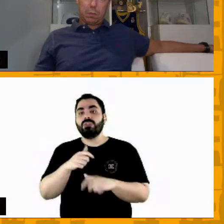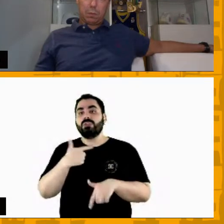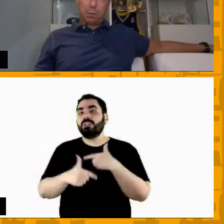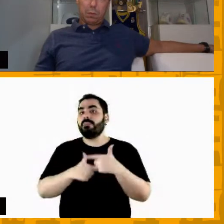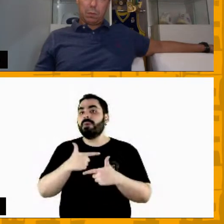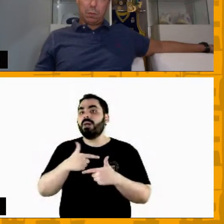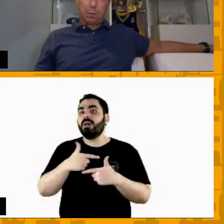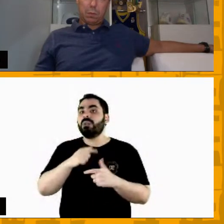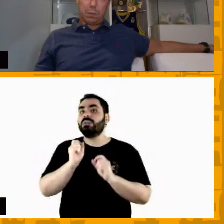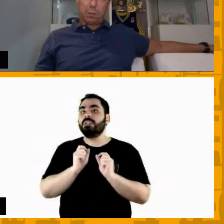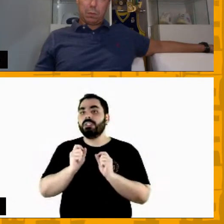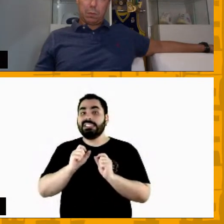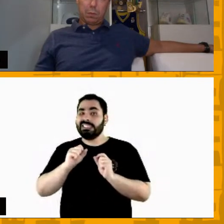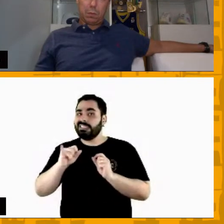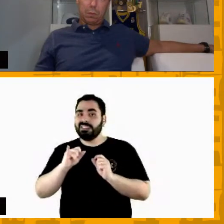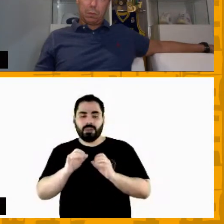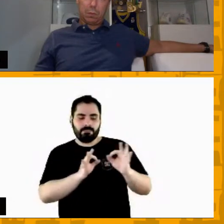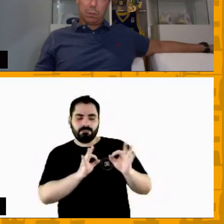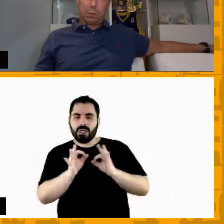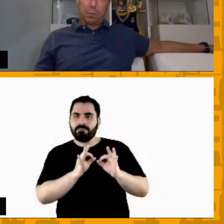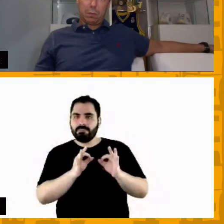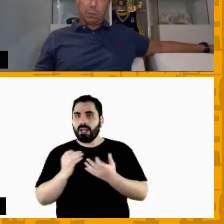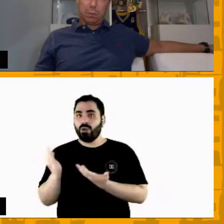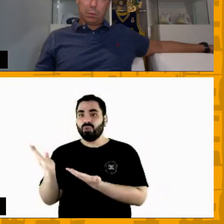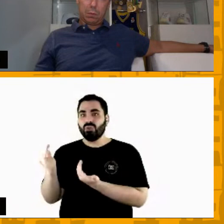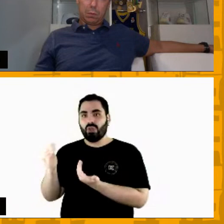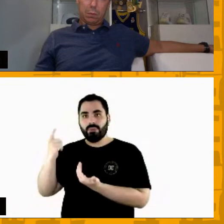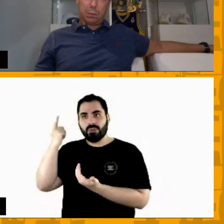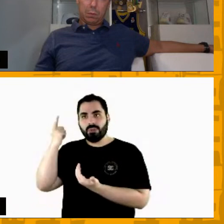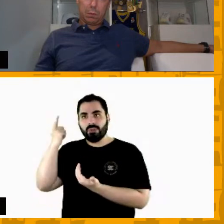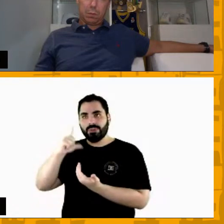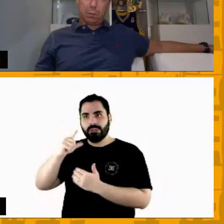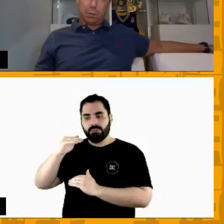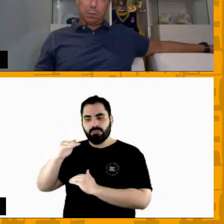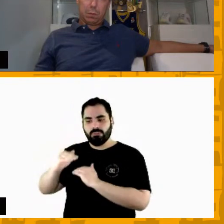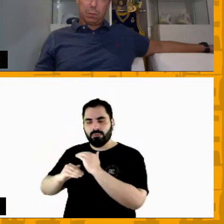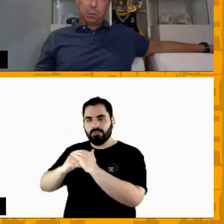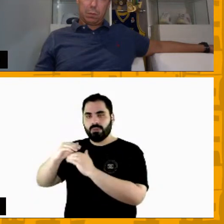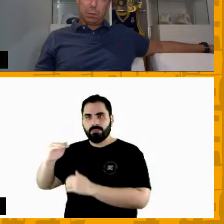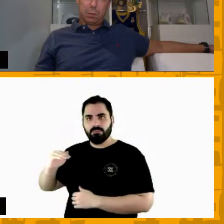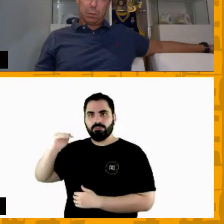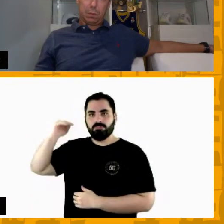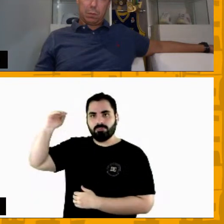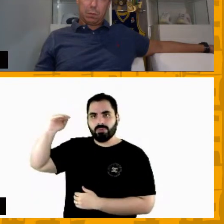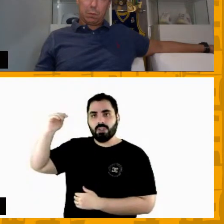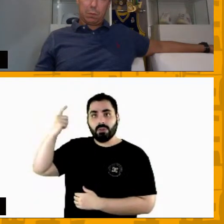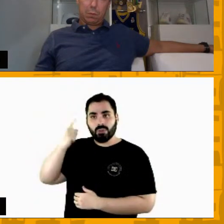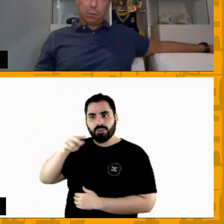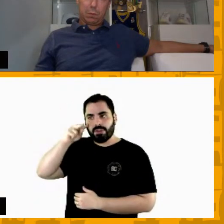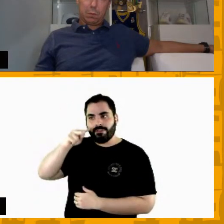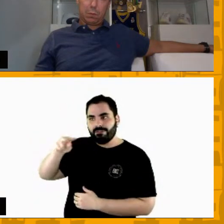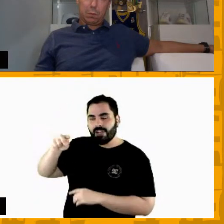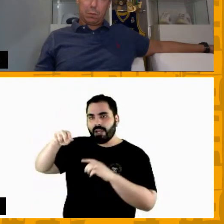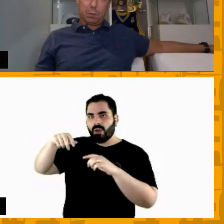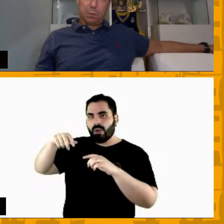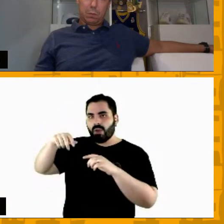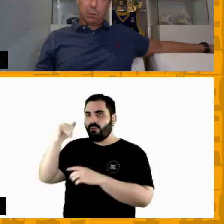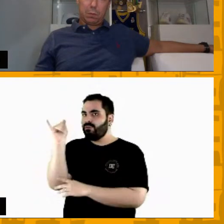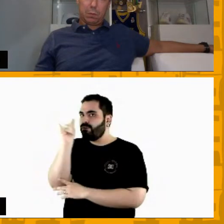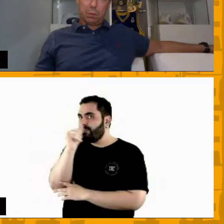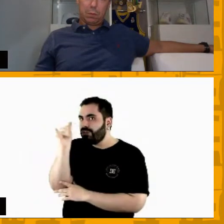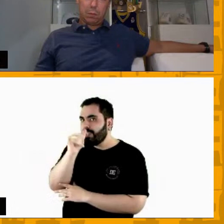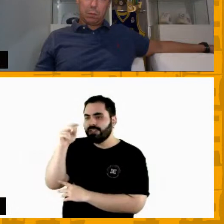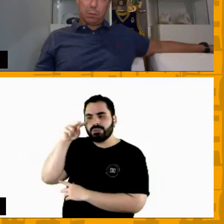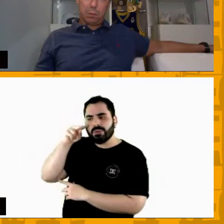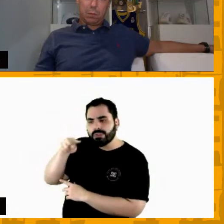não preparar esse jovem para chegar na categoria adulta e ter essa visualizar os vídeos e saber o que a gente está falando,